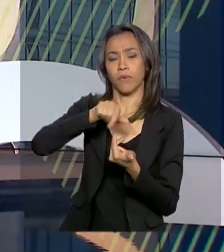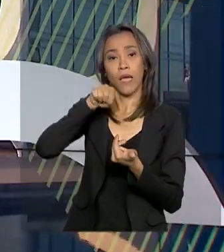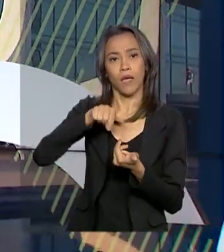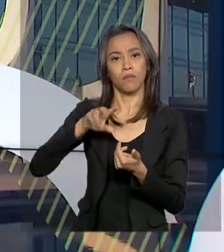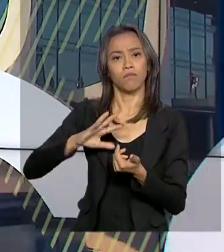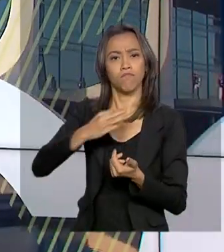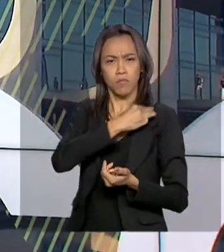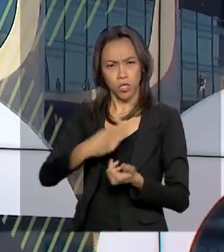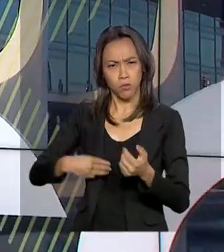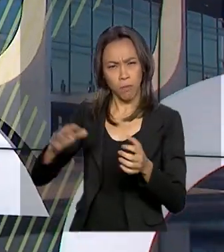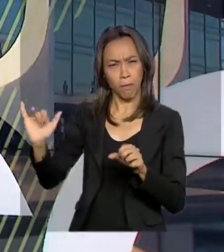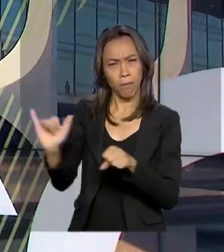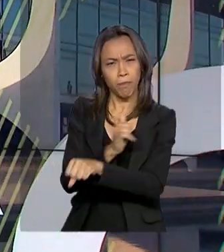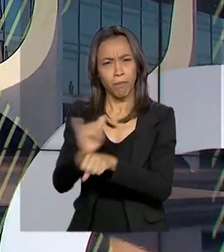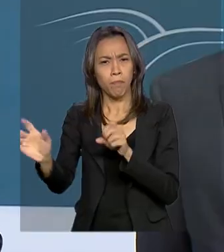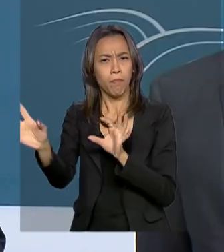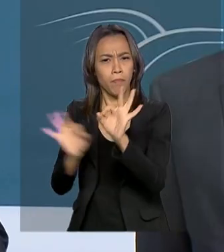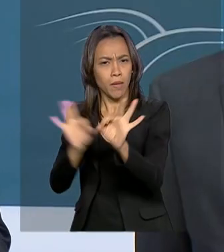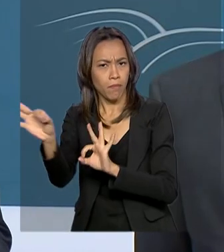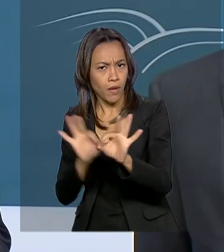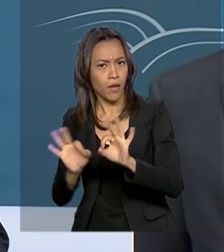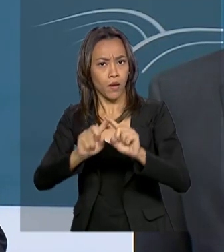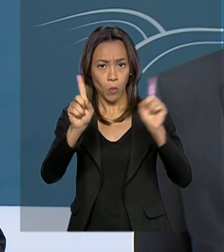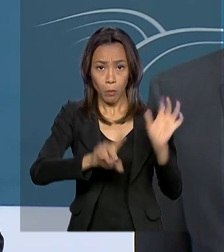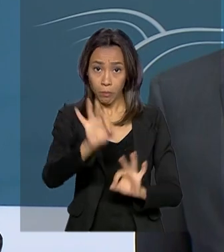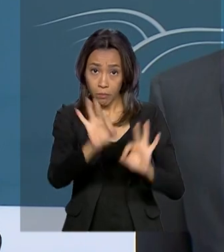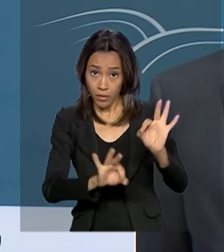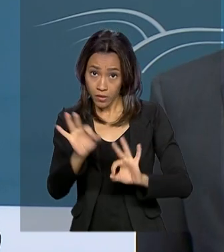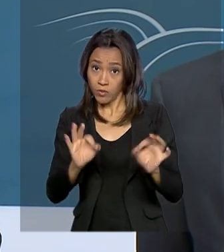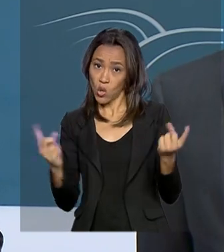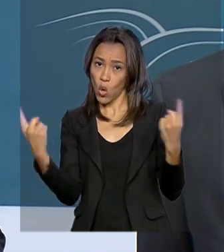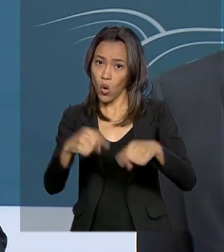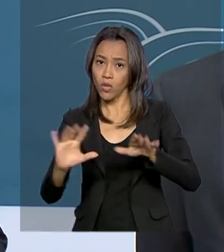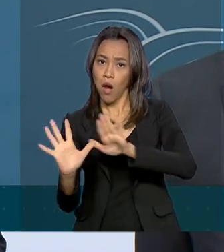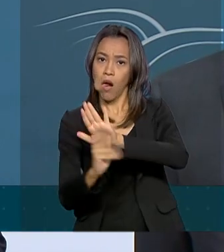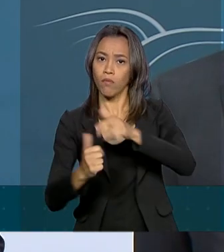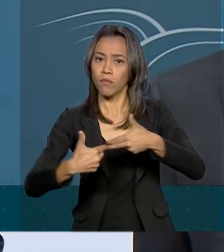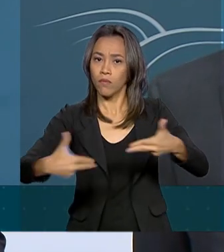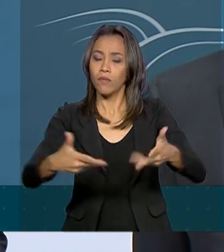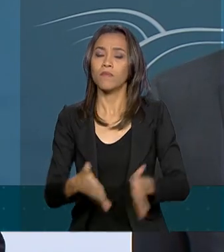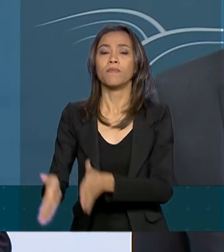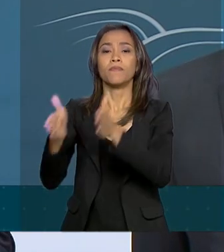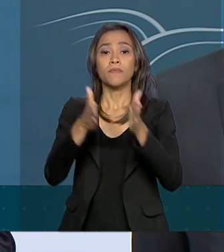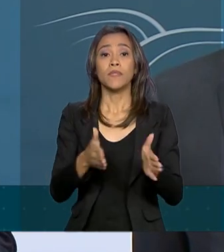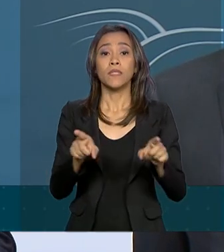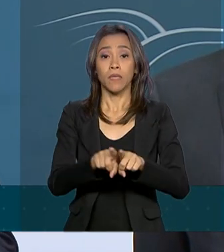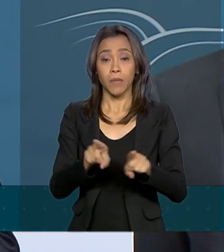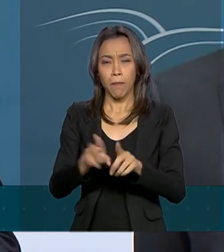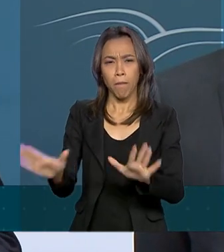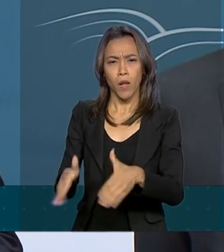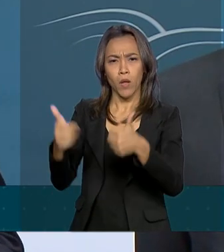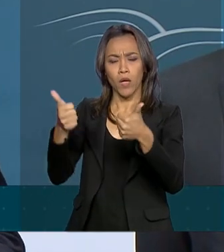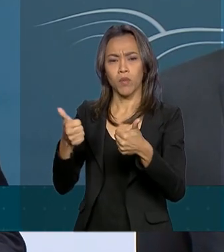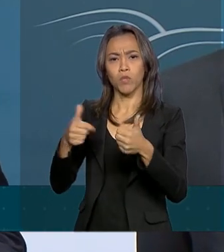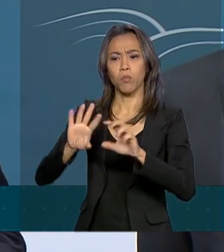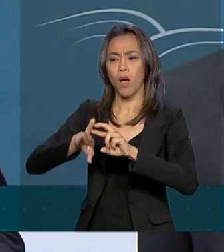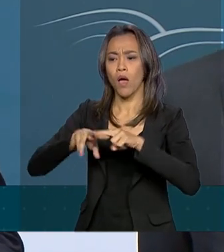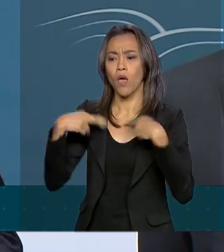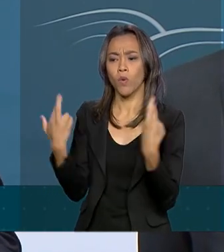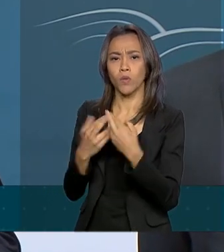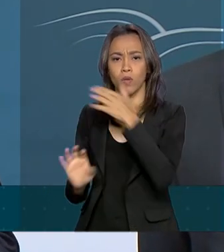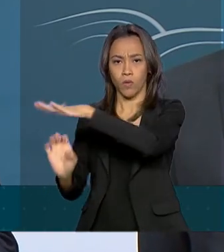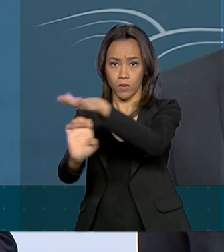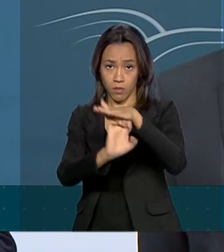contra a corrupção. Também melhoramos a participação do setor privado nas reuniões e lançamos mandatos para